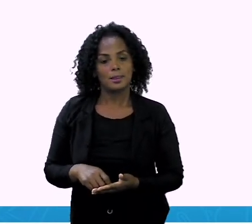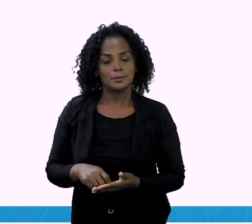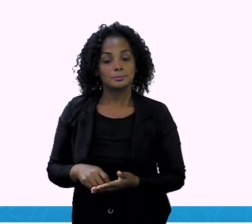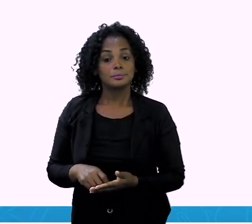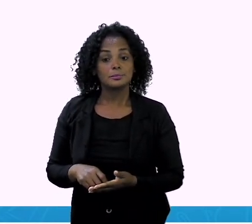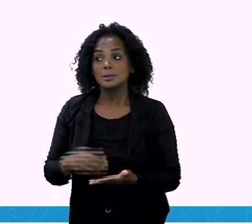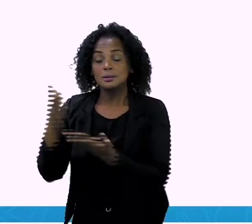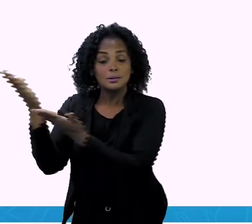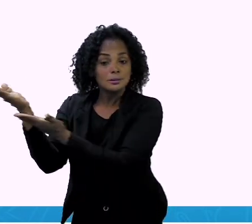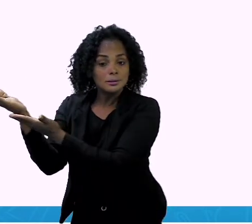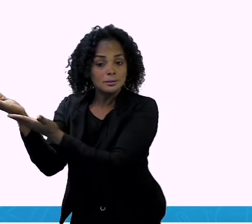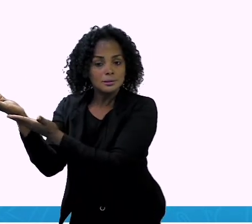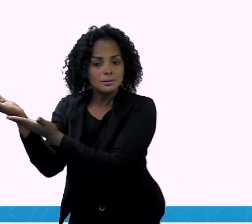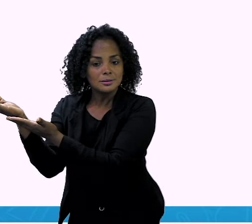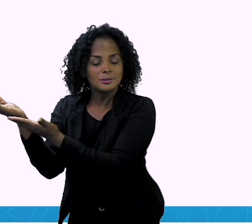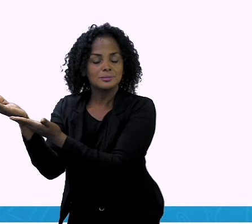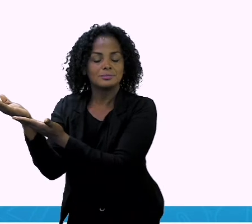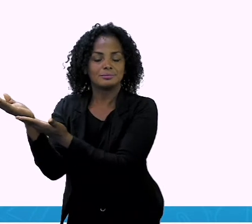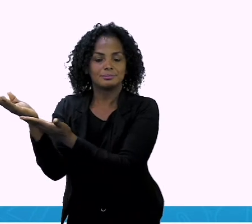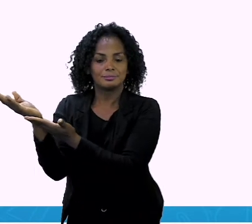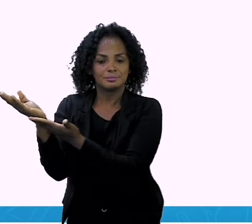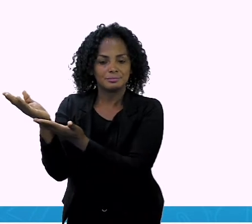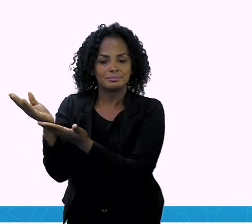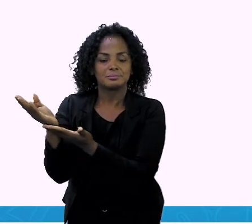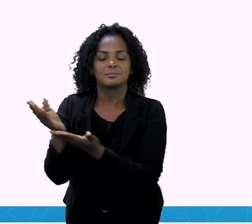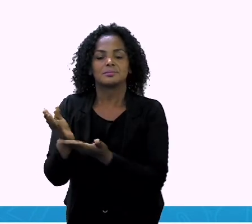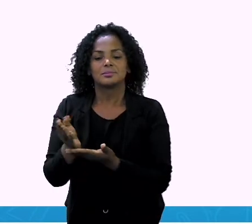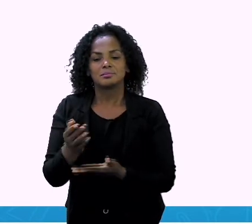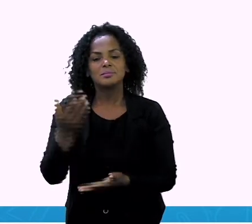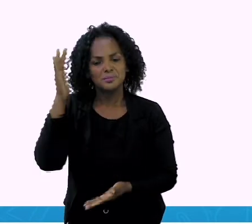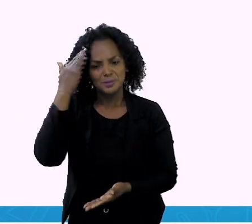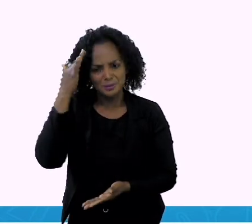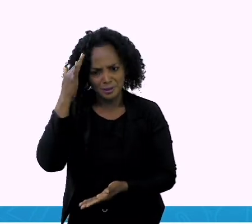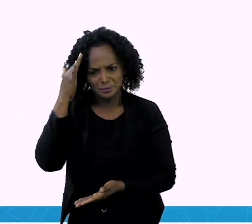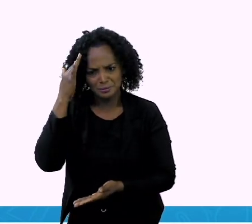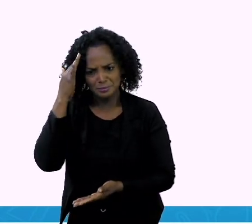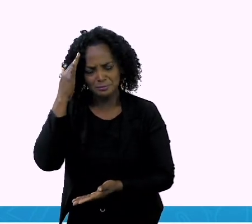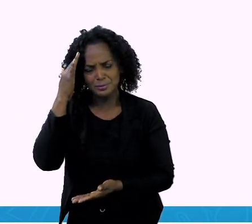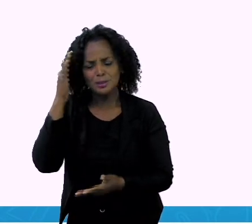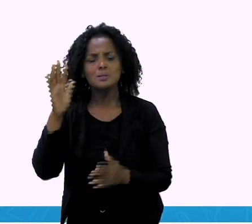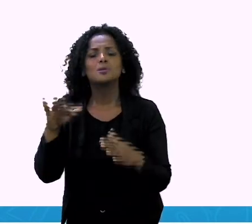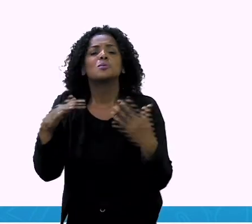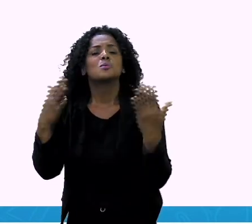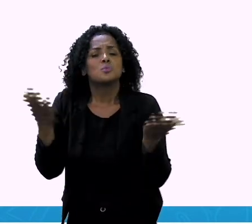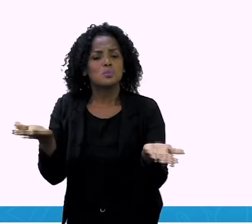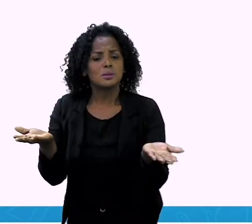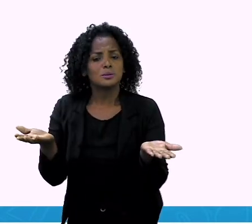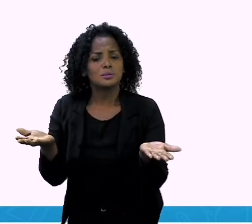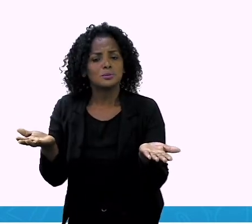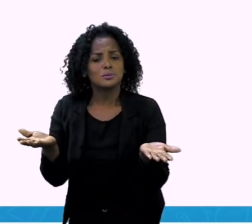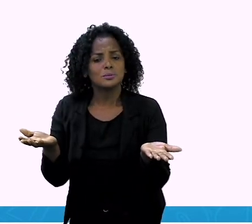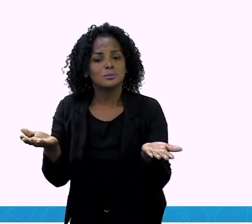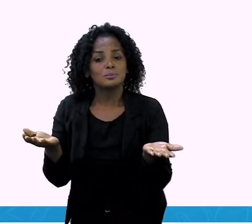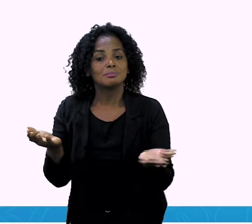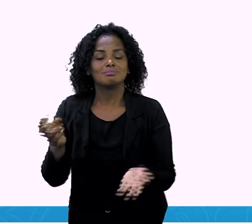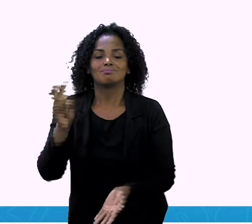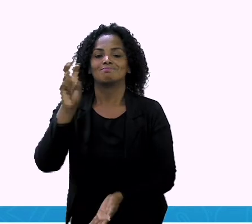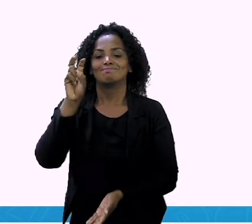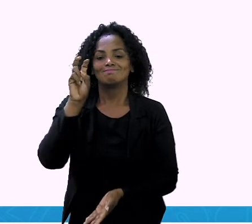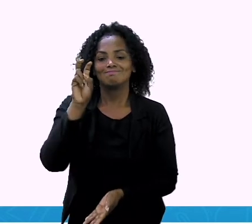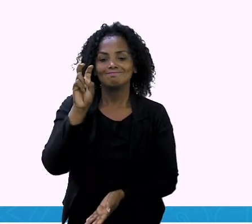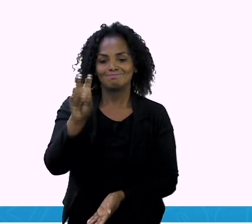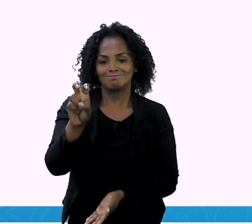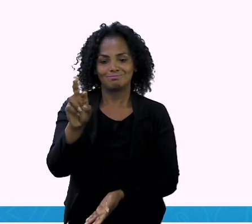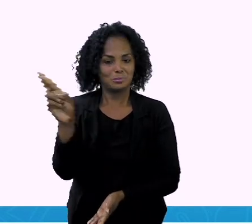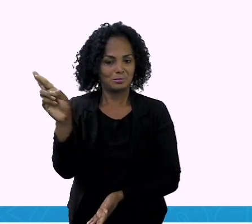E aqui? Ah, eu tenho certeza que você já sabe. Quantos reais que é essa nota aqui? Cinco